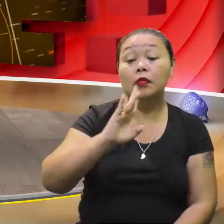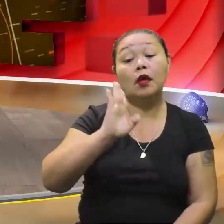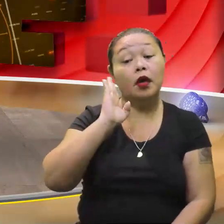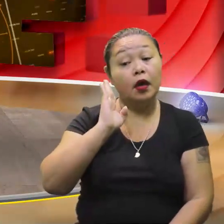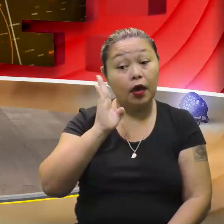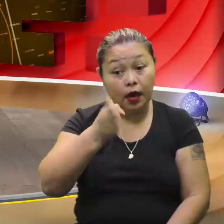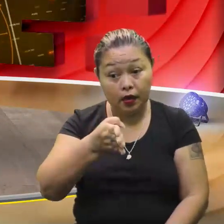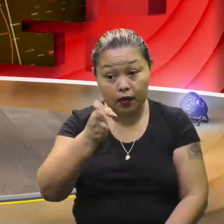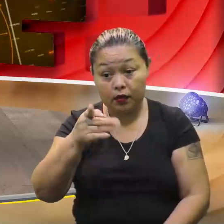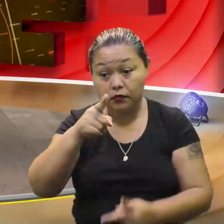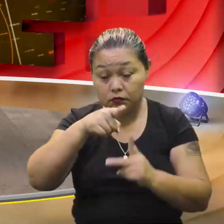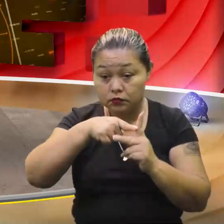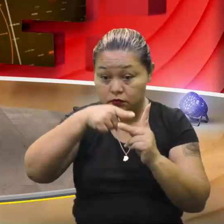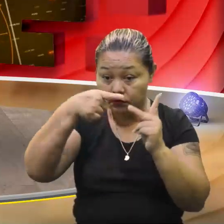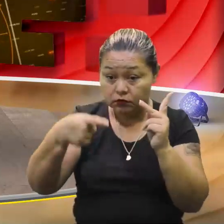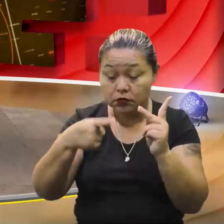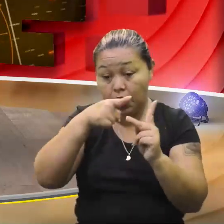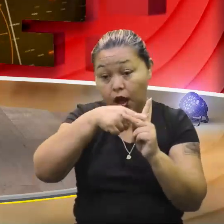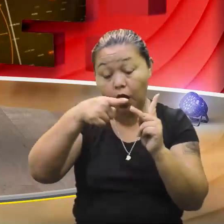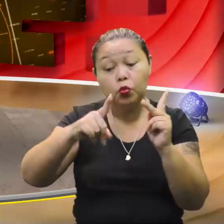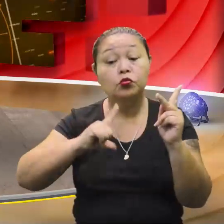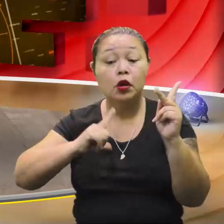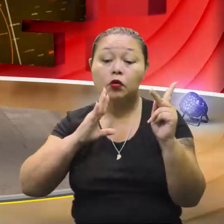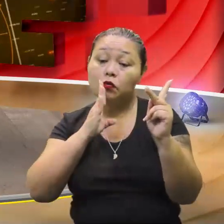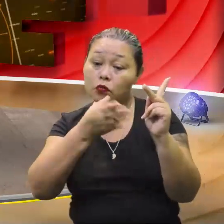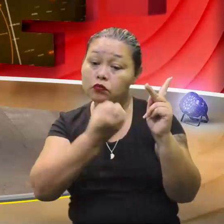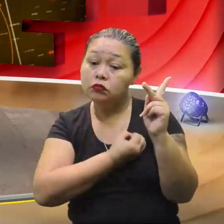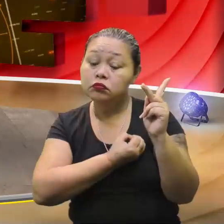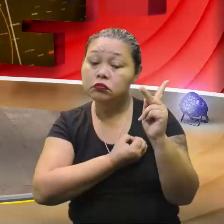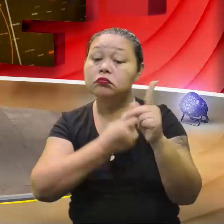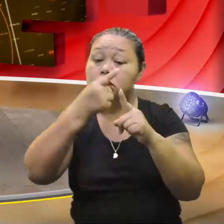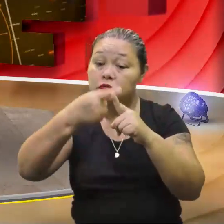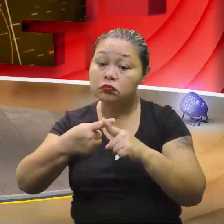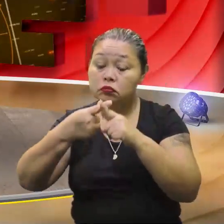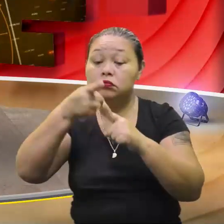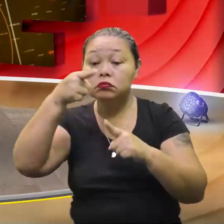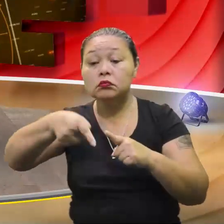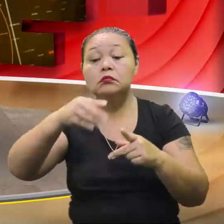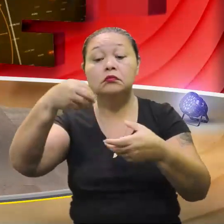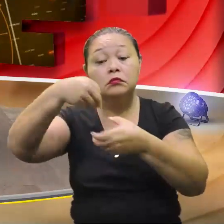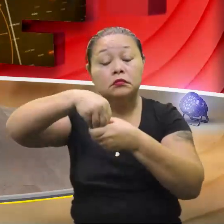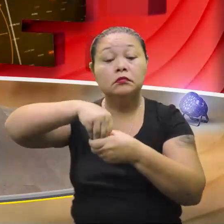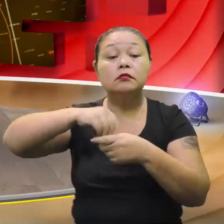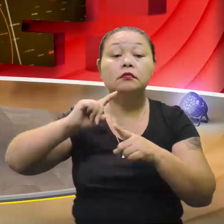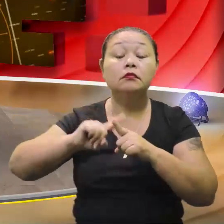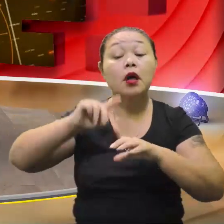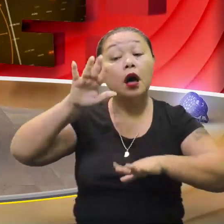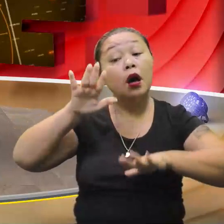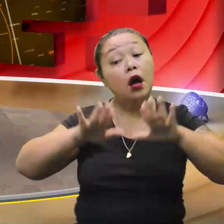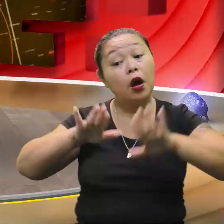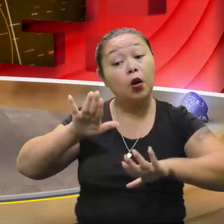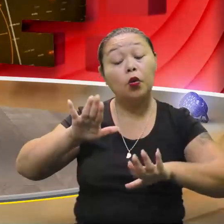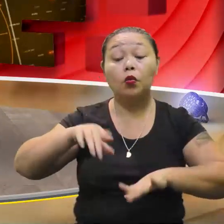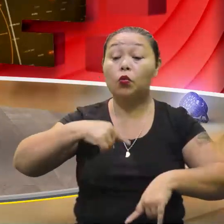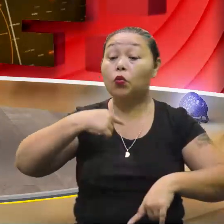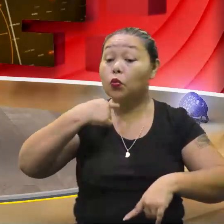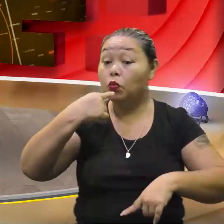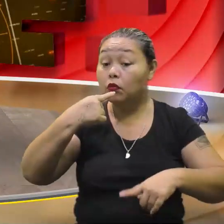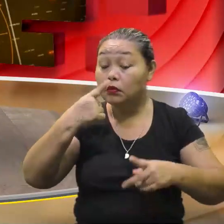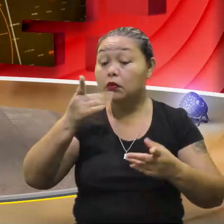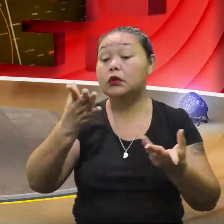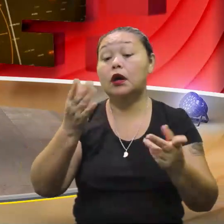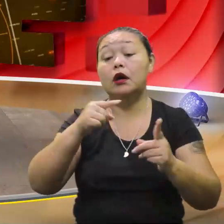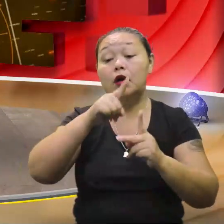exatas, né? Aquelas raízes que a gente tem aquele valor que ele vezes ele dá aquele número lá dentro. Caso não der uma raiz